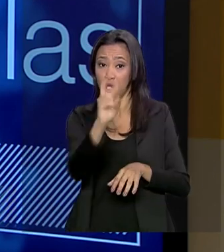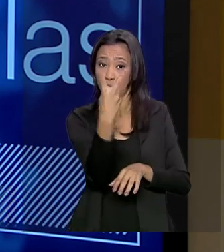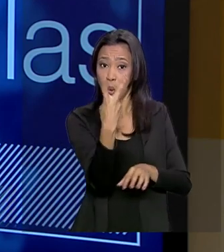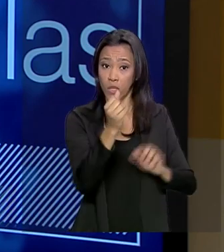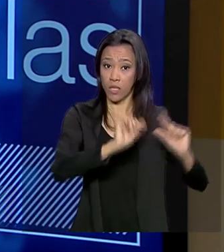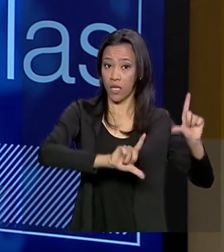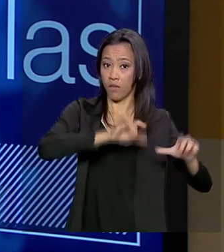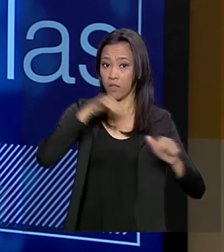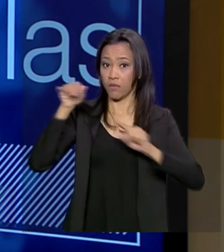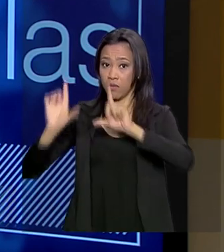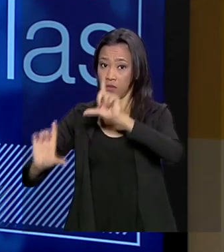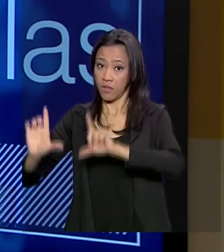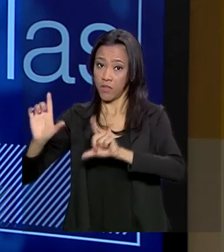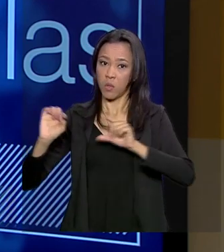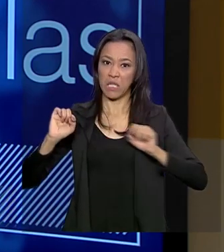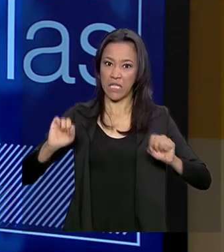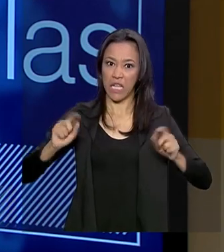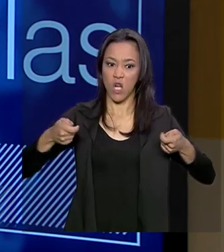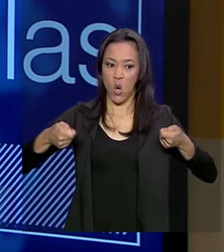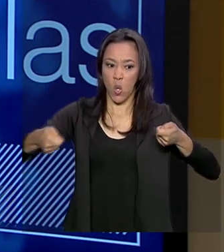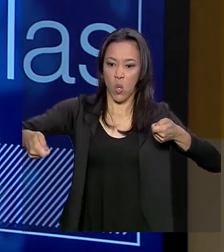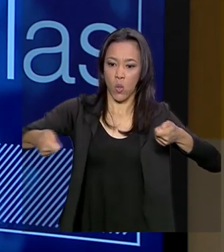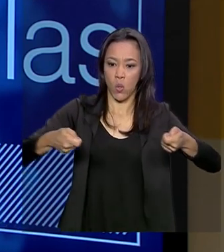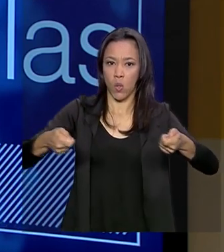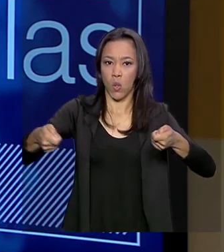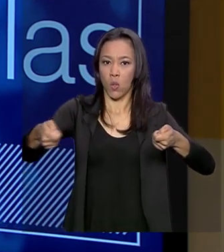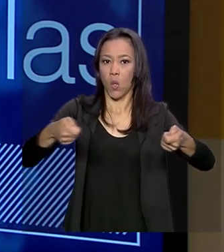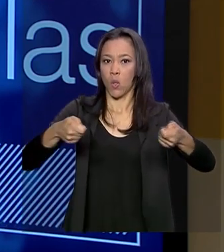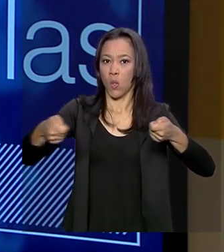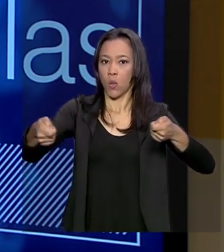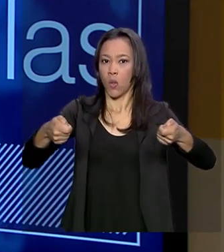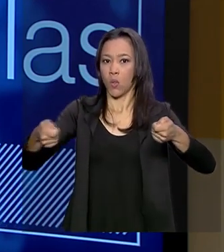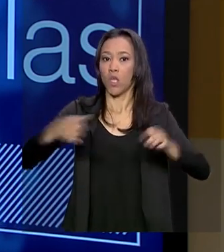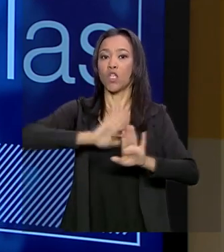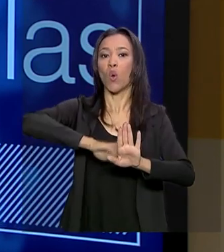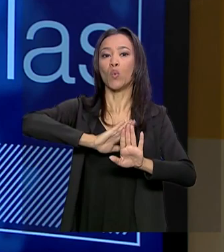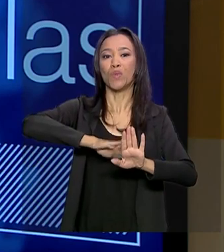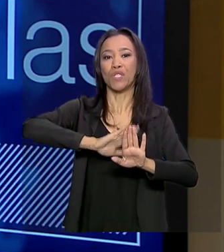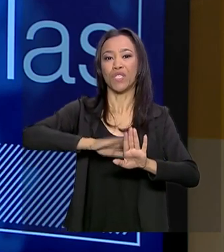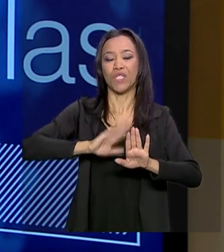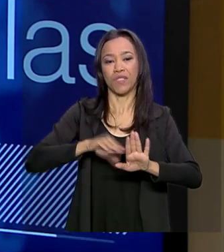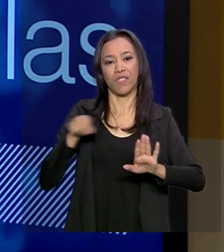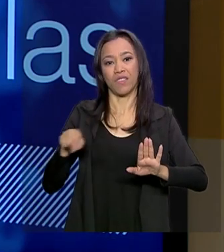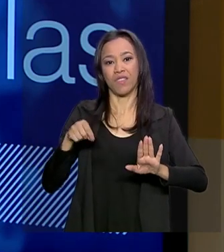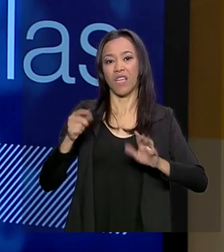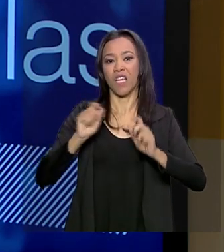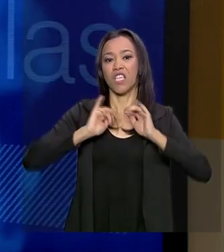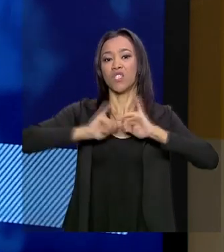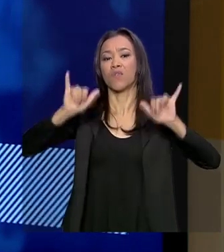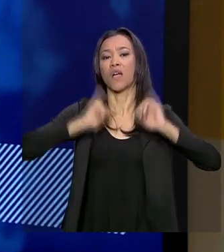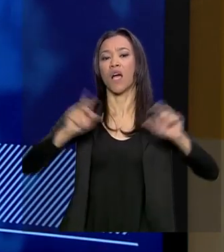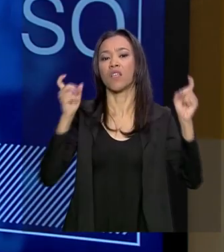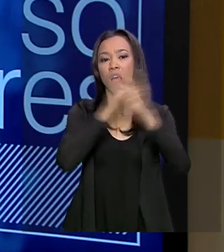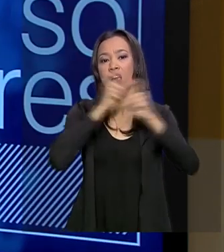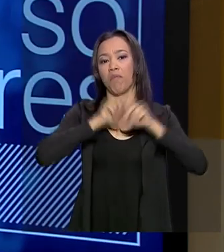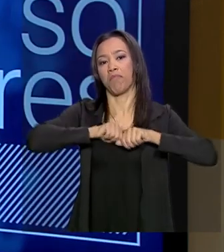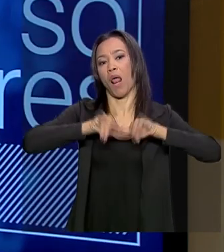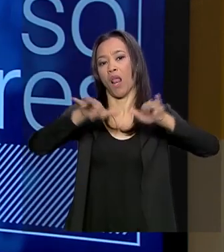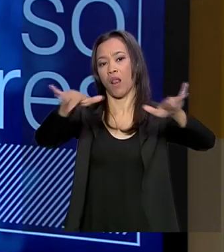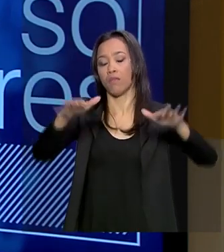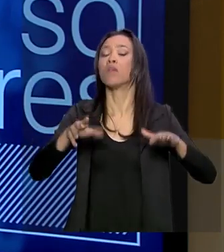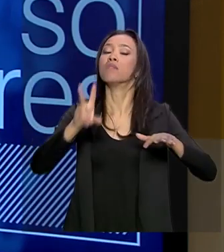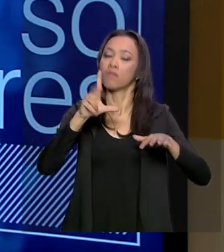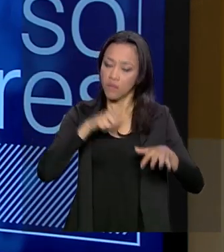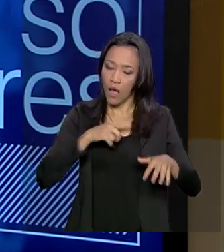principalmente, que estão, assim, dominados por uma briga ideológica e eles têm passado muitas fake news. Então, o Enem